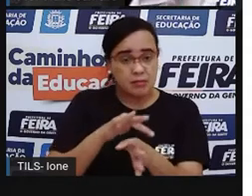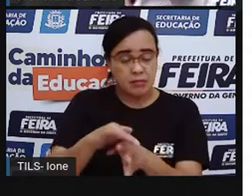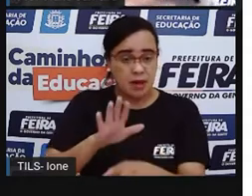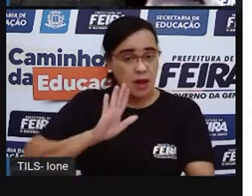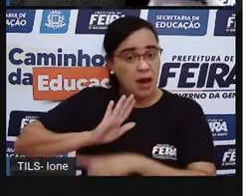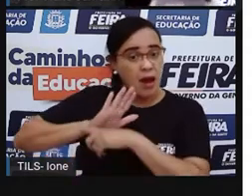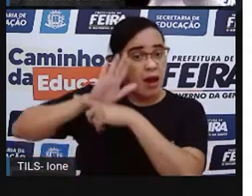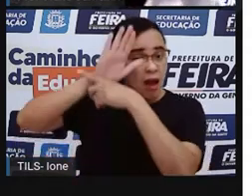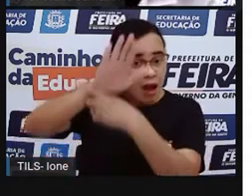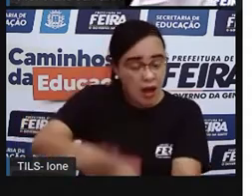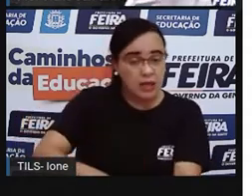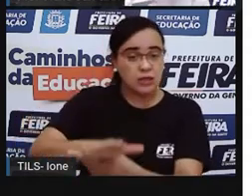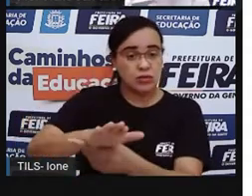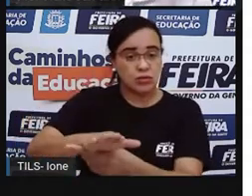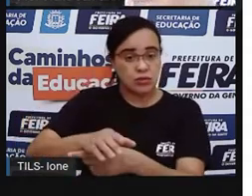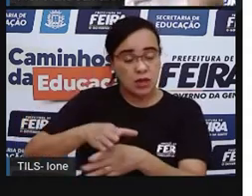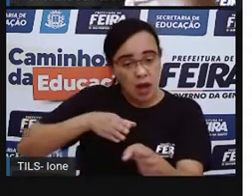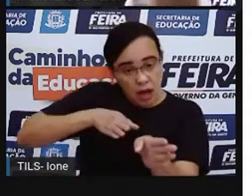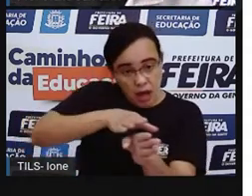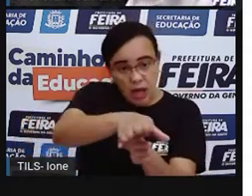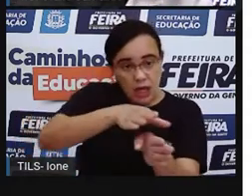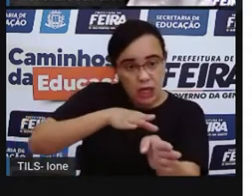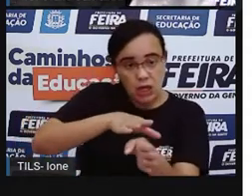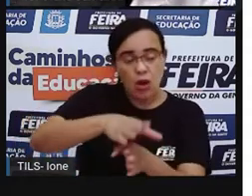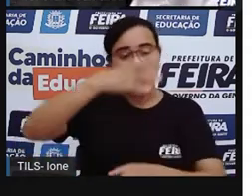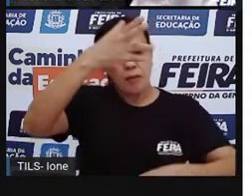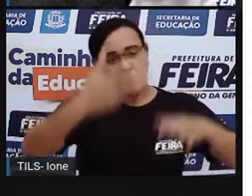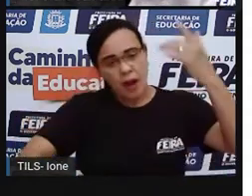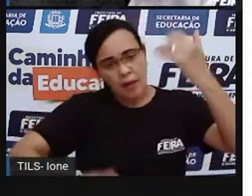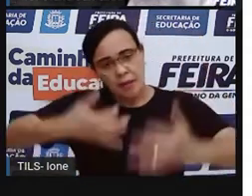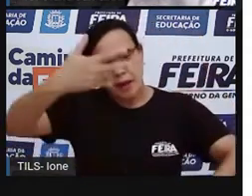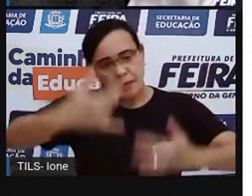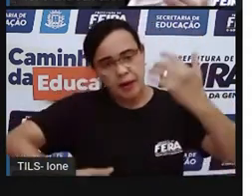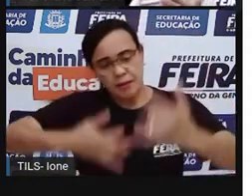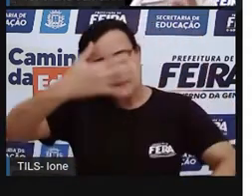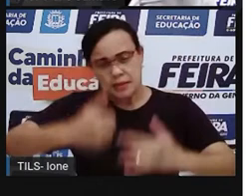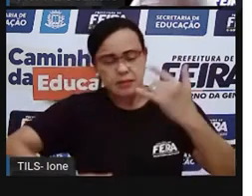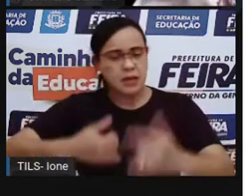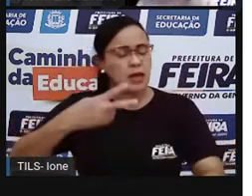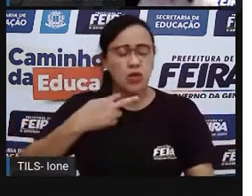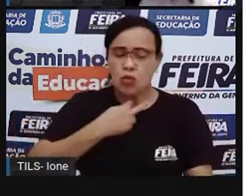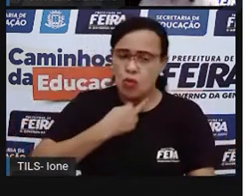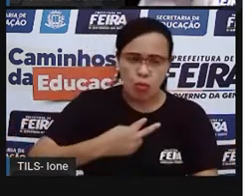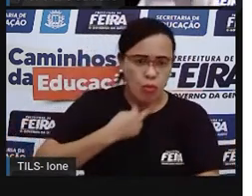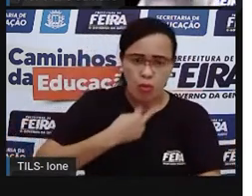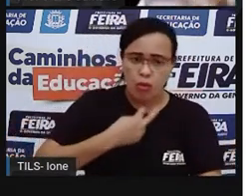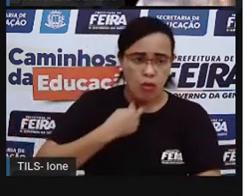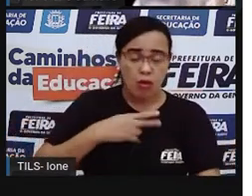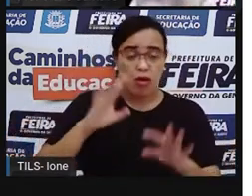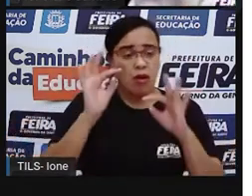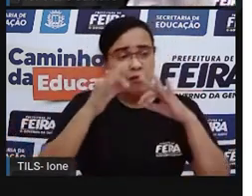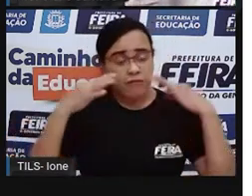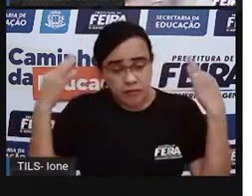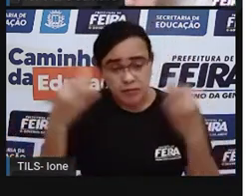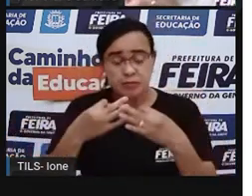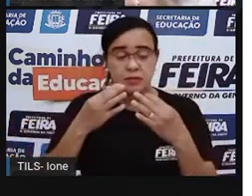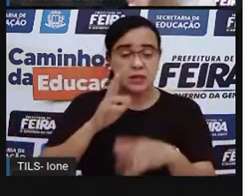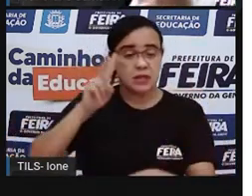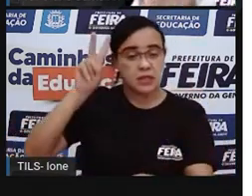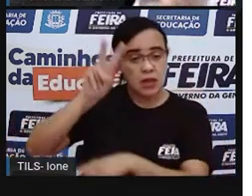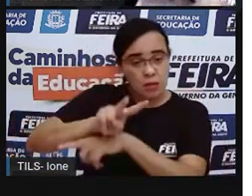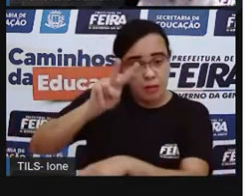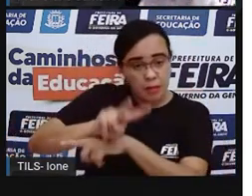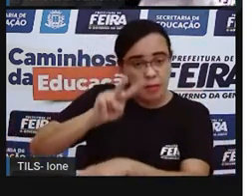Dizer, ó, não pode fazer isso. Tem que cuidar da criança dessa forma, né? E aí, se o papai e a mamãe não conseguirem ainda